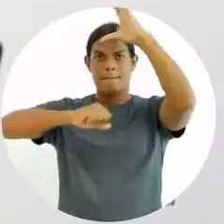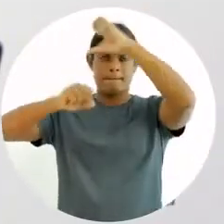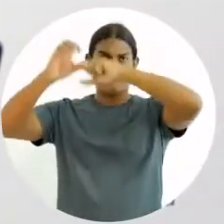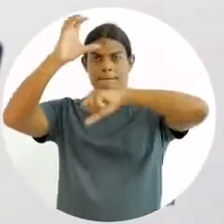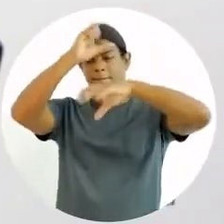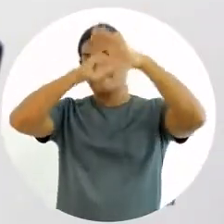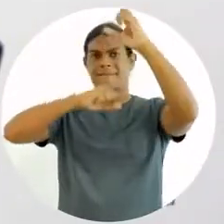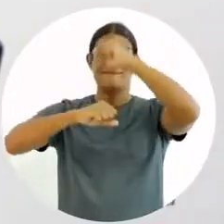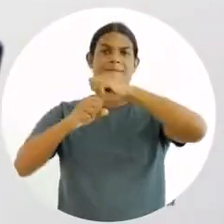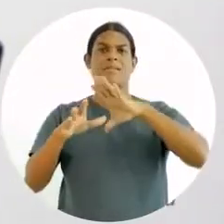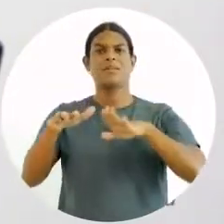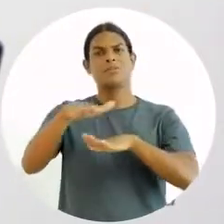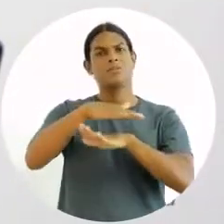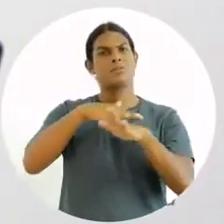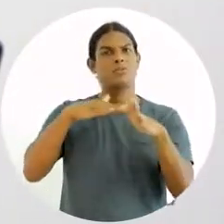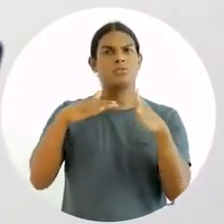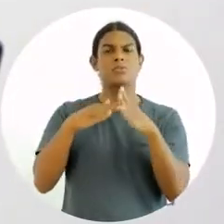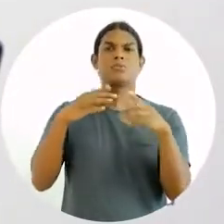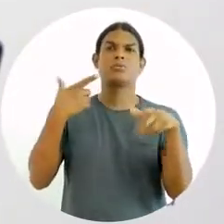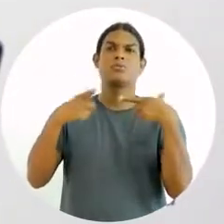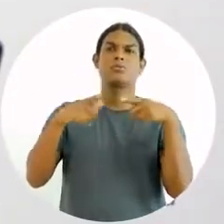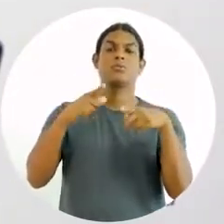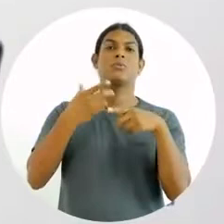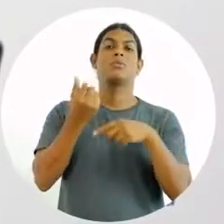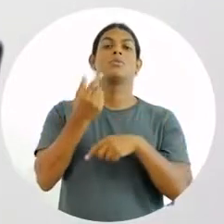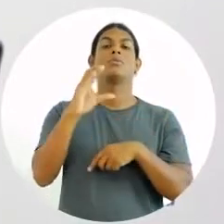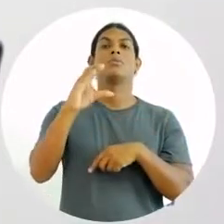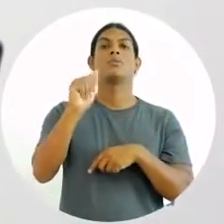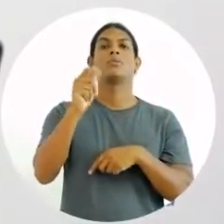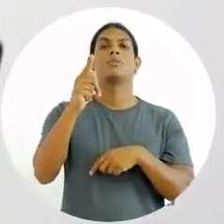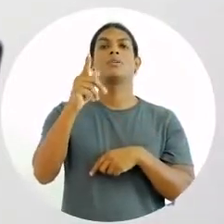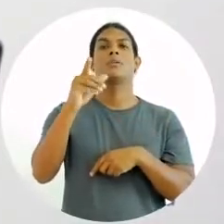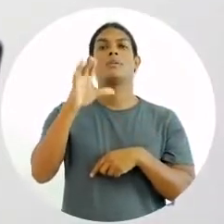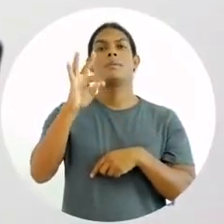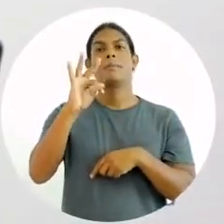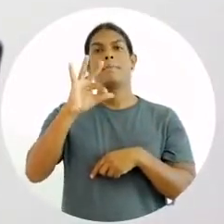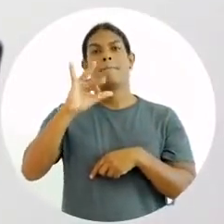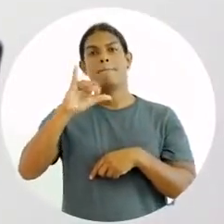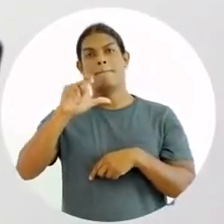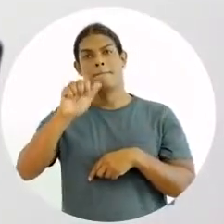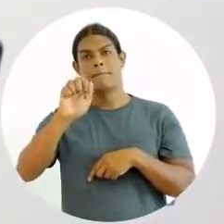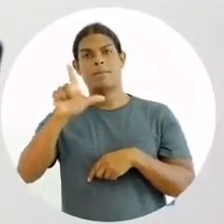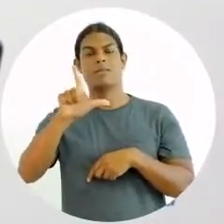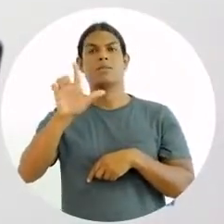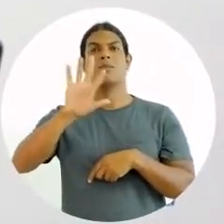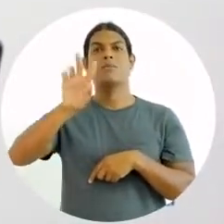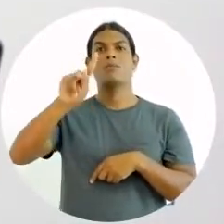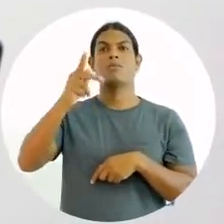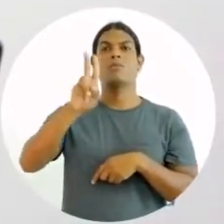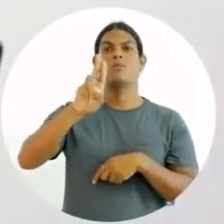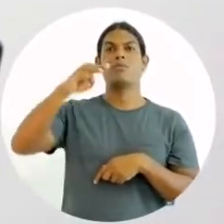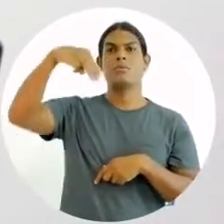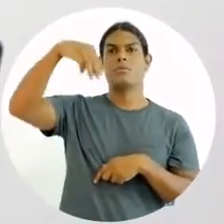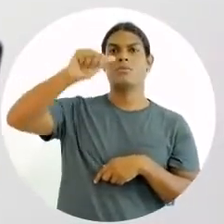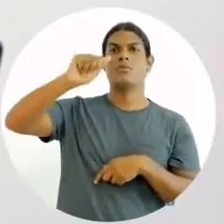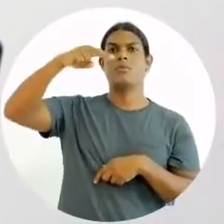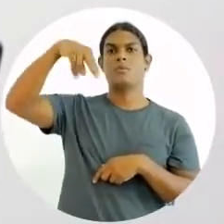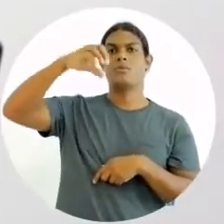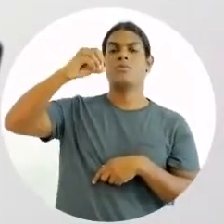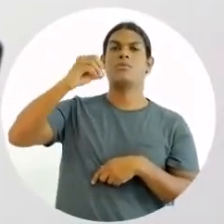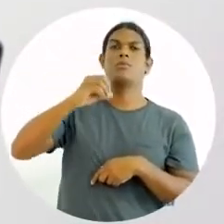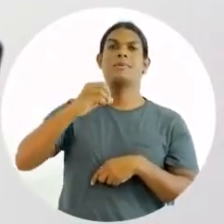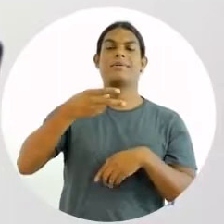coletivo. Coletivo de quem? Do capital humano. Lembra da primeira competência? Então, capital humano,